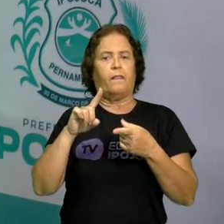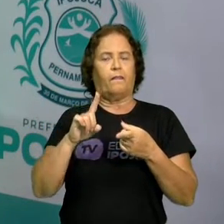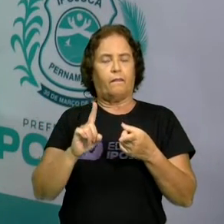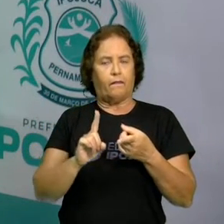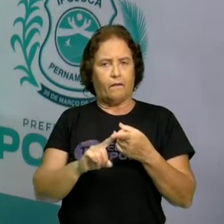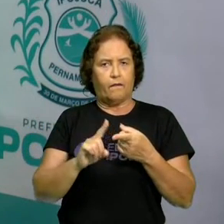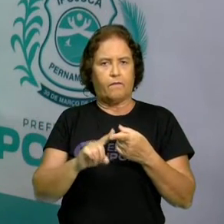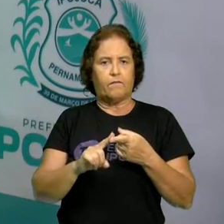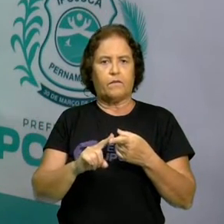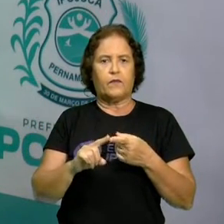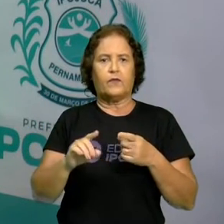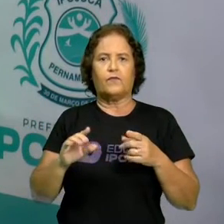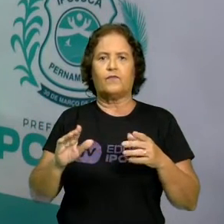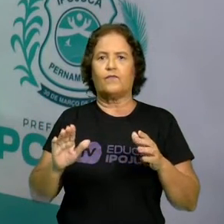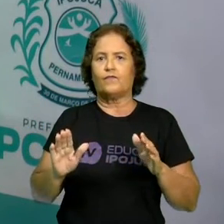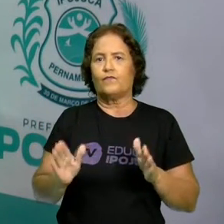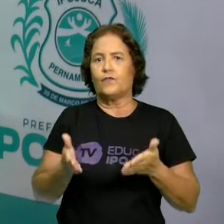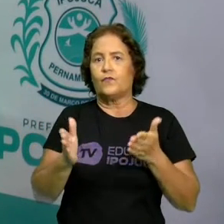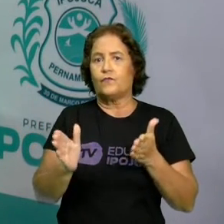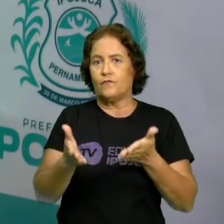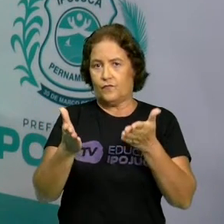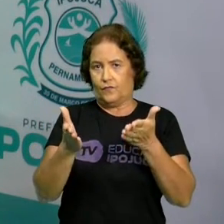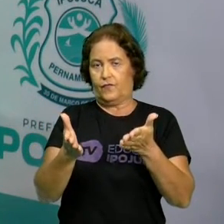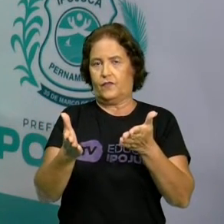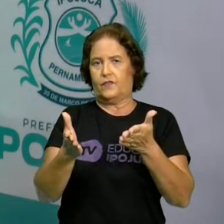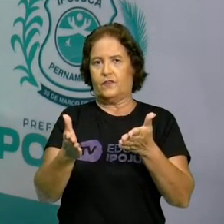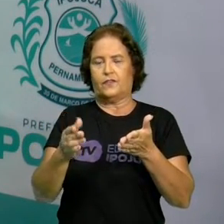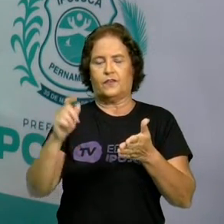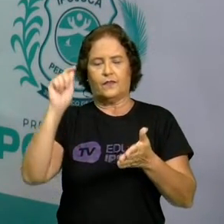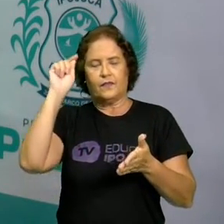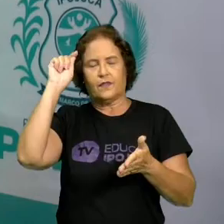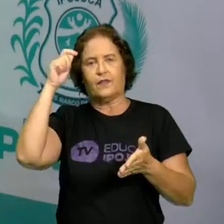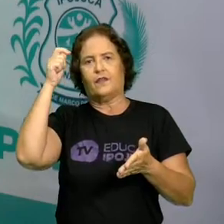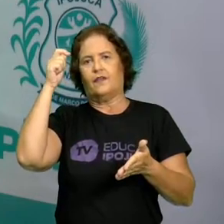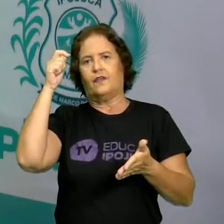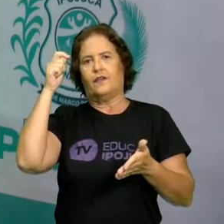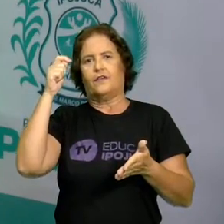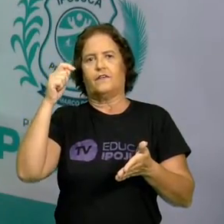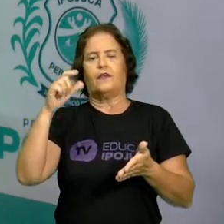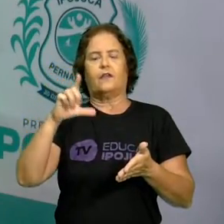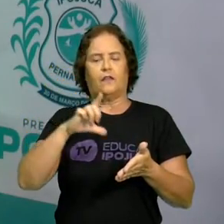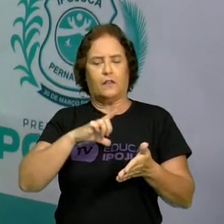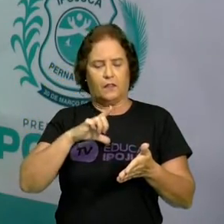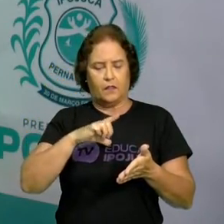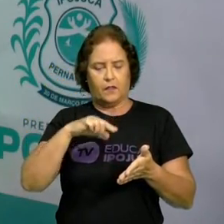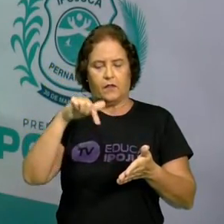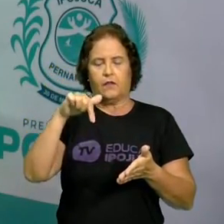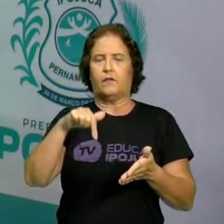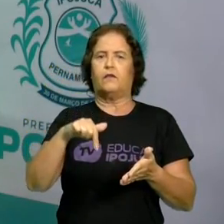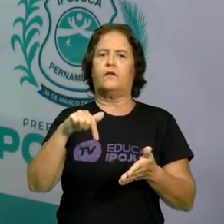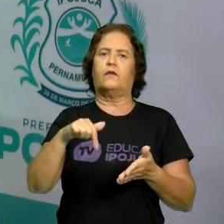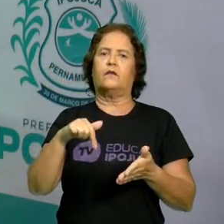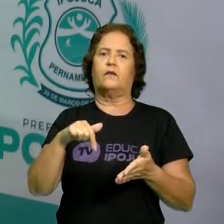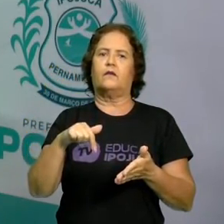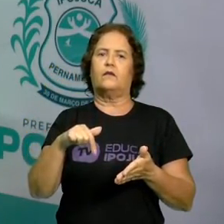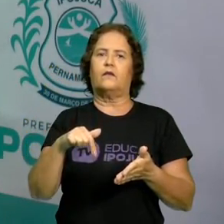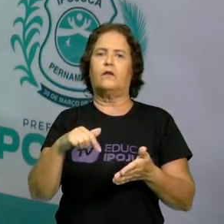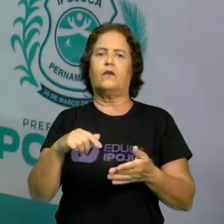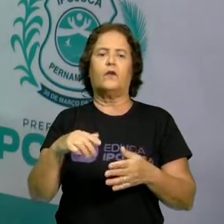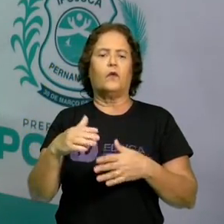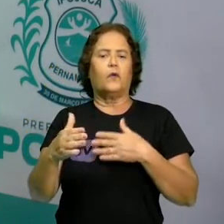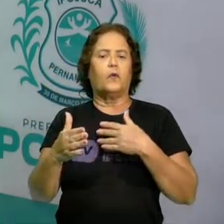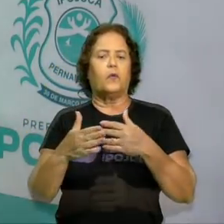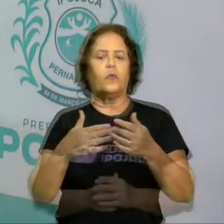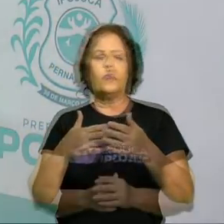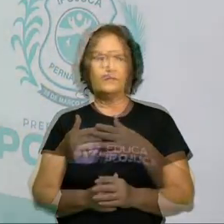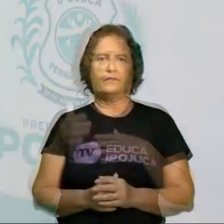influência africana, porém bem existente e presente na nossa realidade hoje. Qualquer um de nós pode fazer